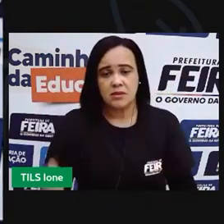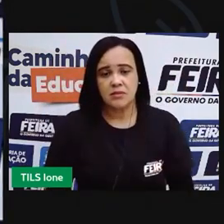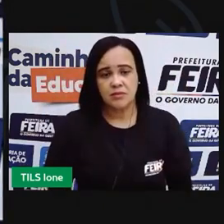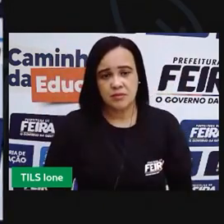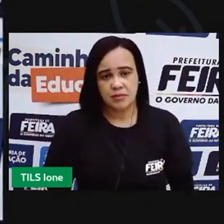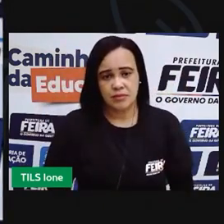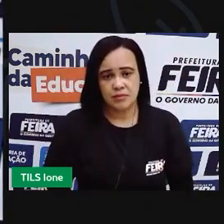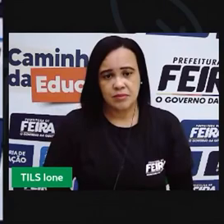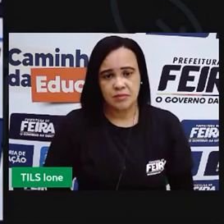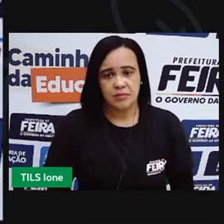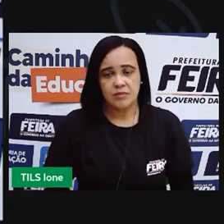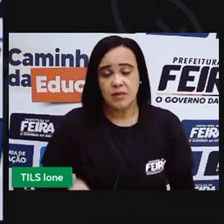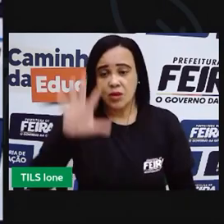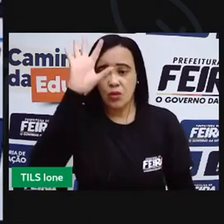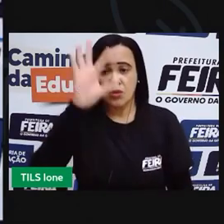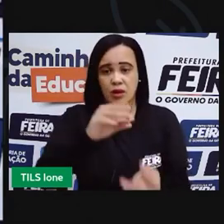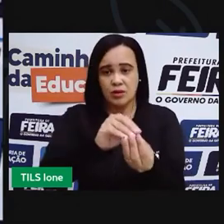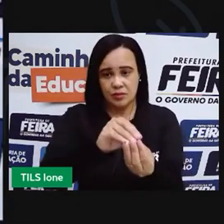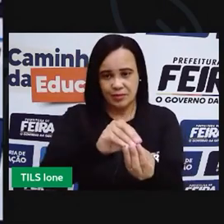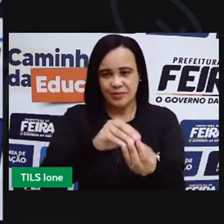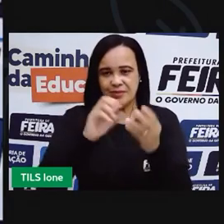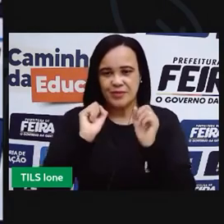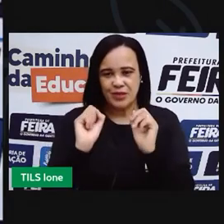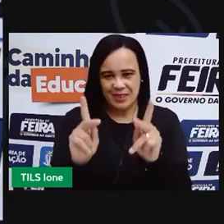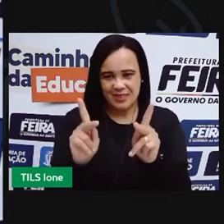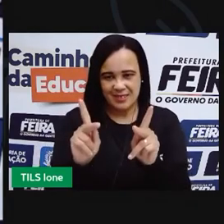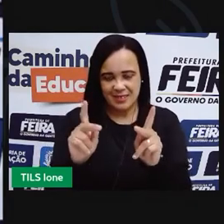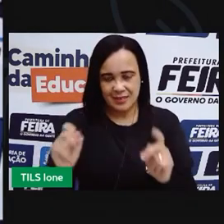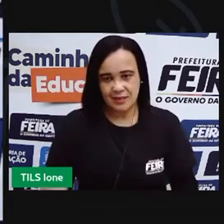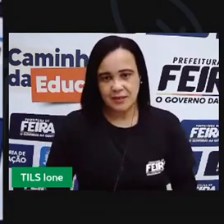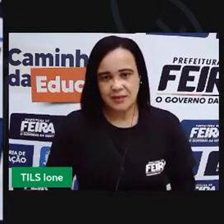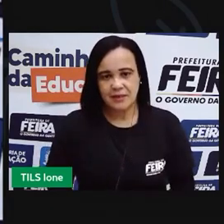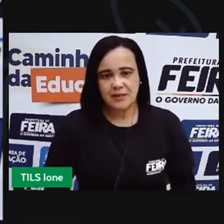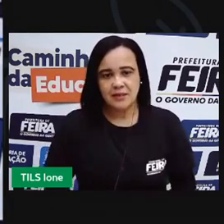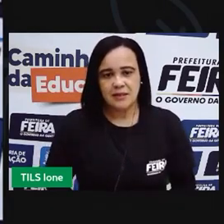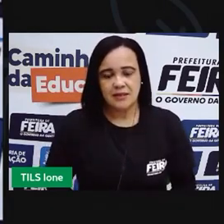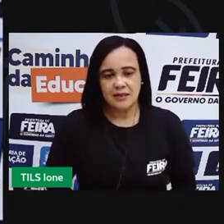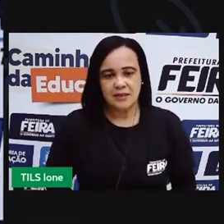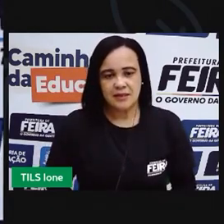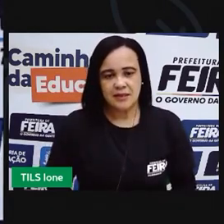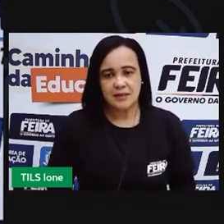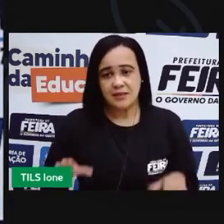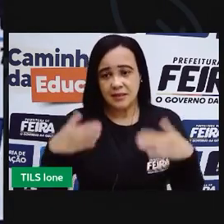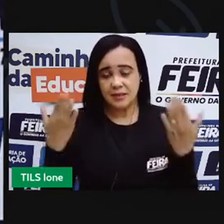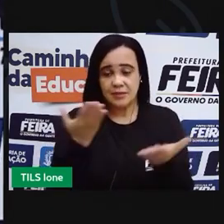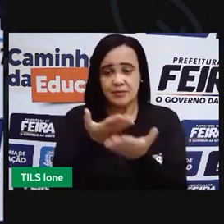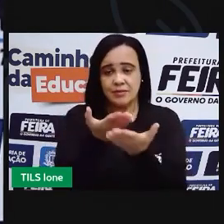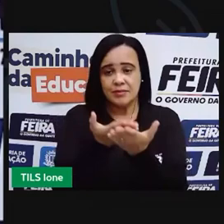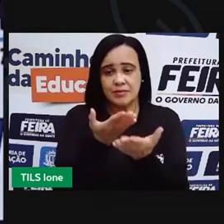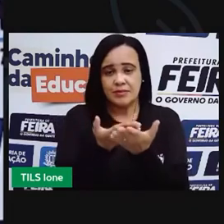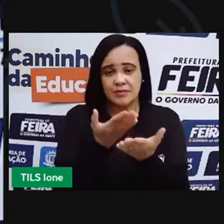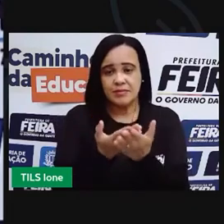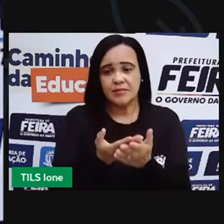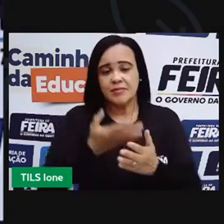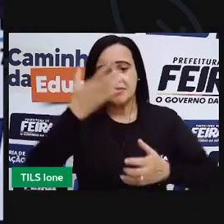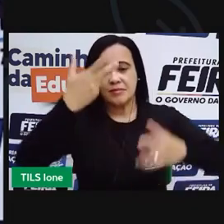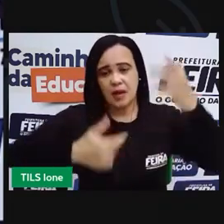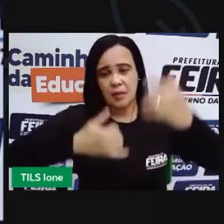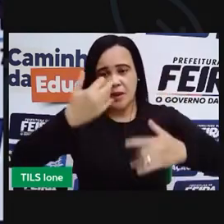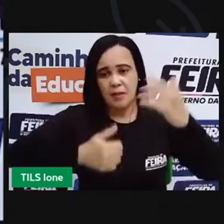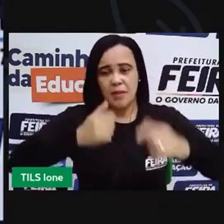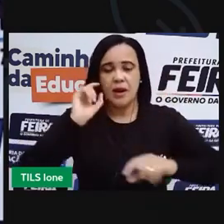resumo. Certo? Certo? Então, pensada. Na aula do Youtube, a gente falou um pouco